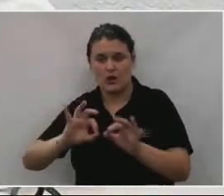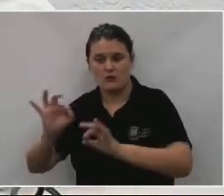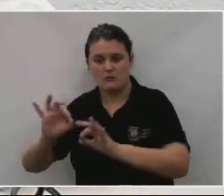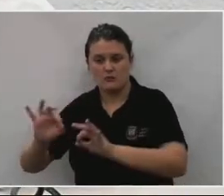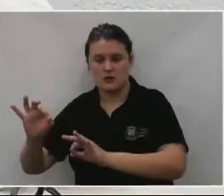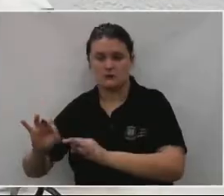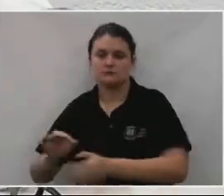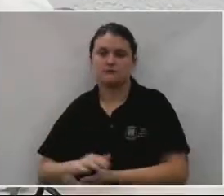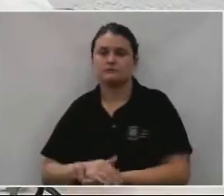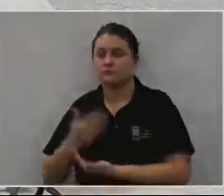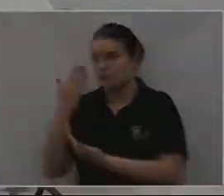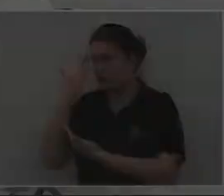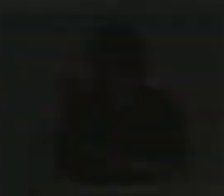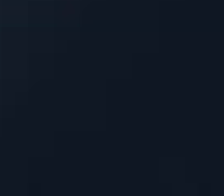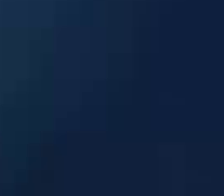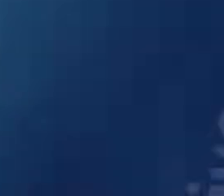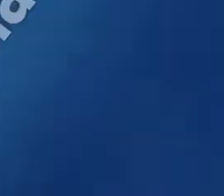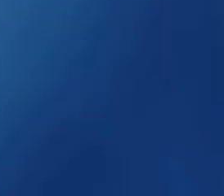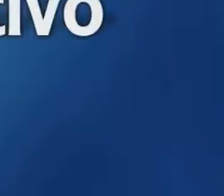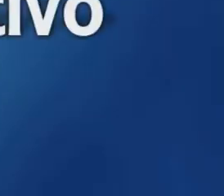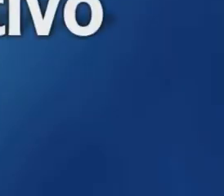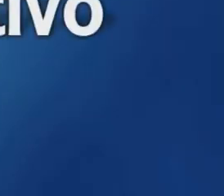hoje seria isso, presidente. Obrigado.